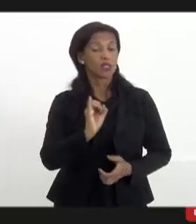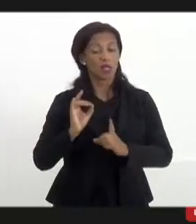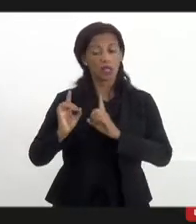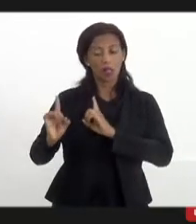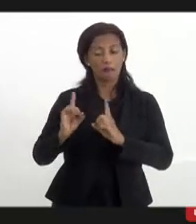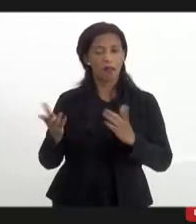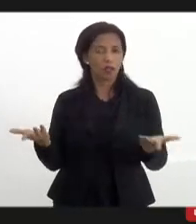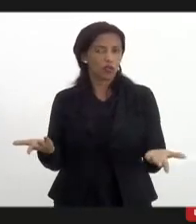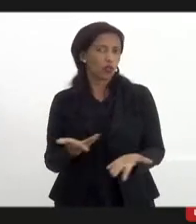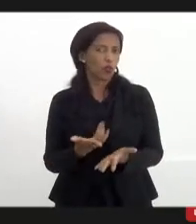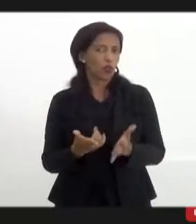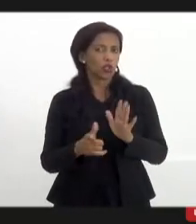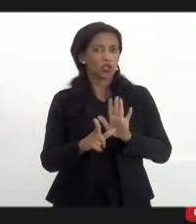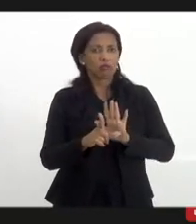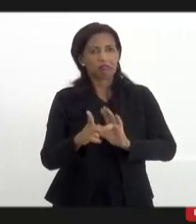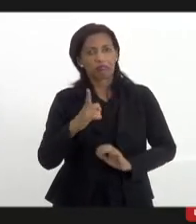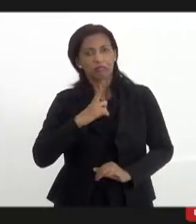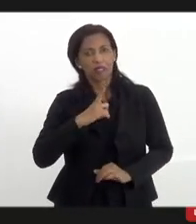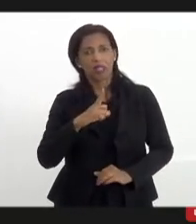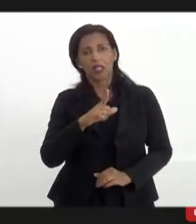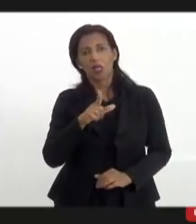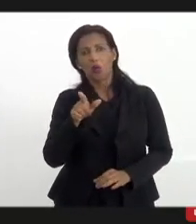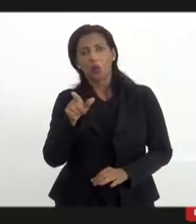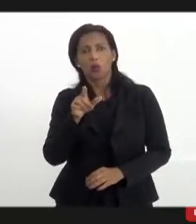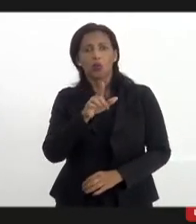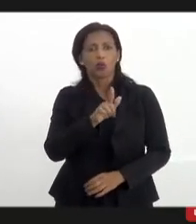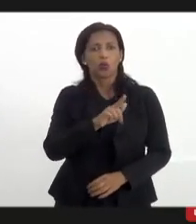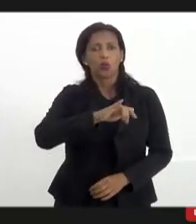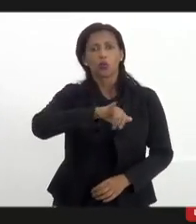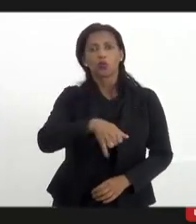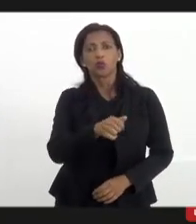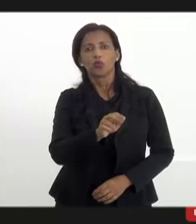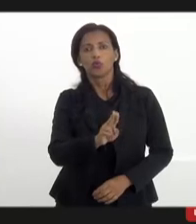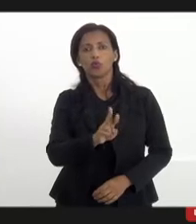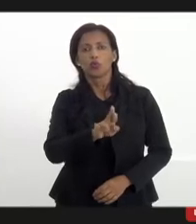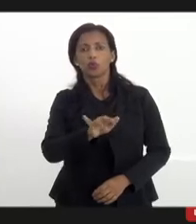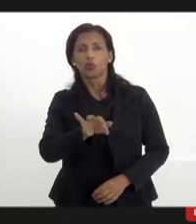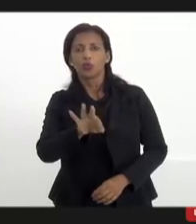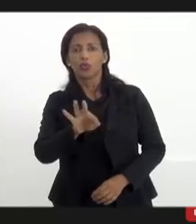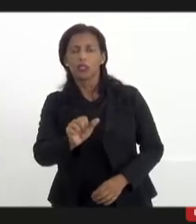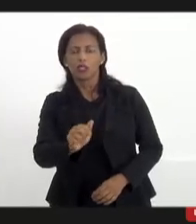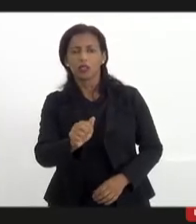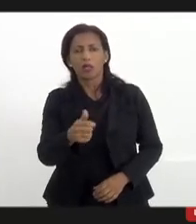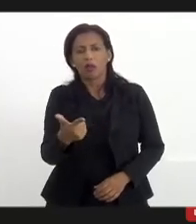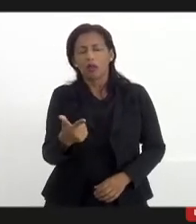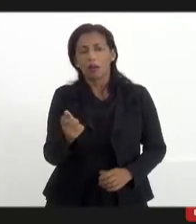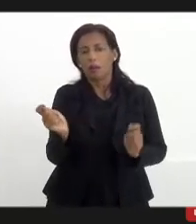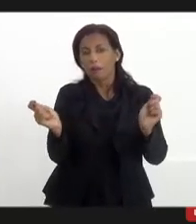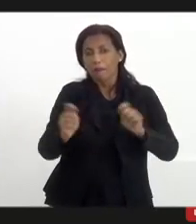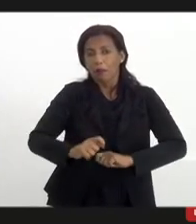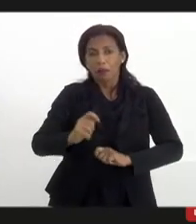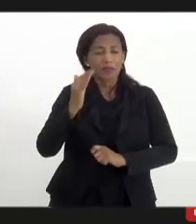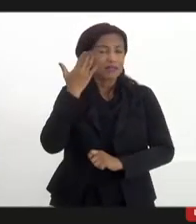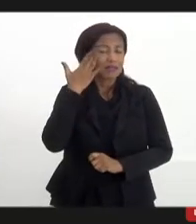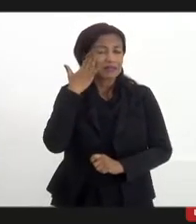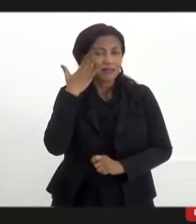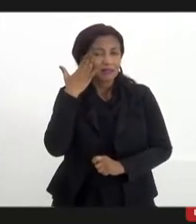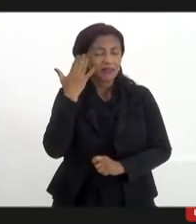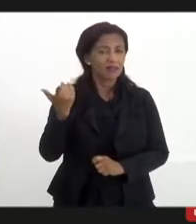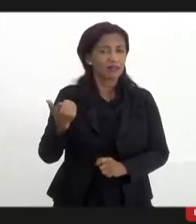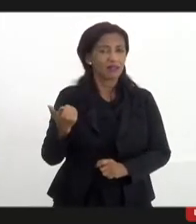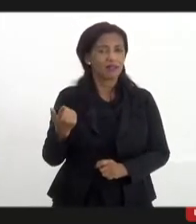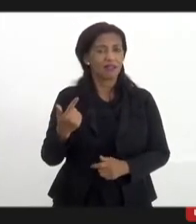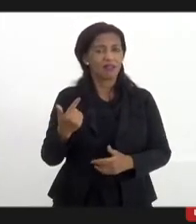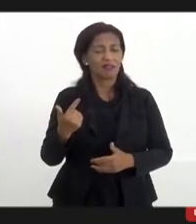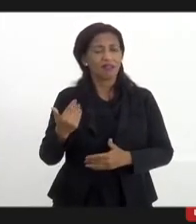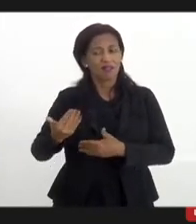algum legista, algum jurista, desculpe, para que a gente possa entender esse